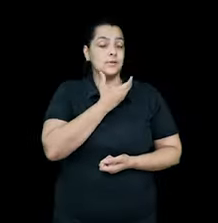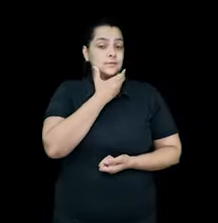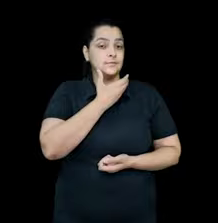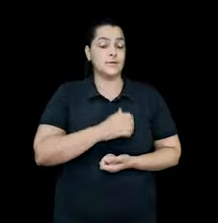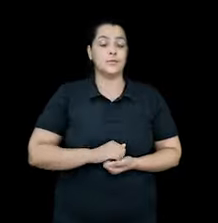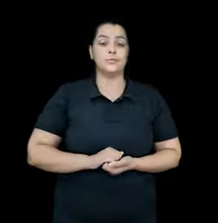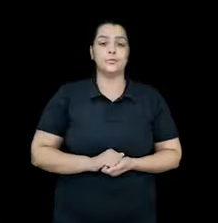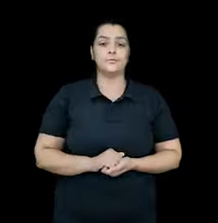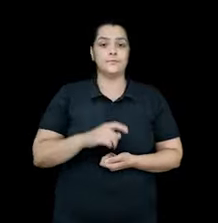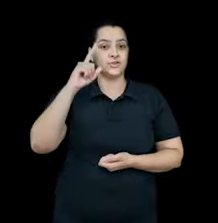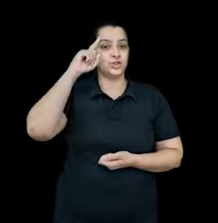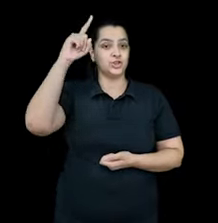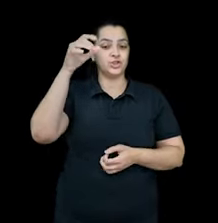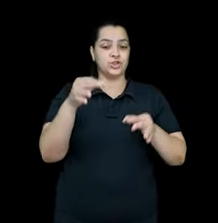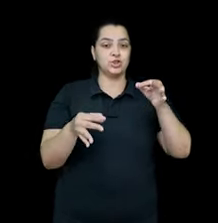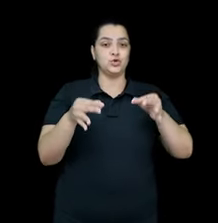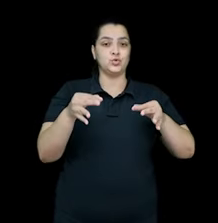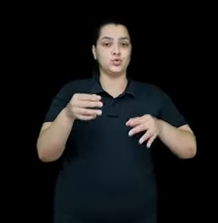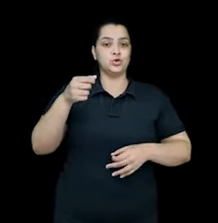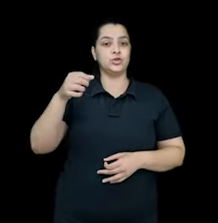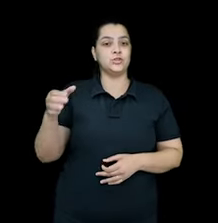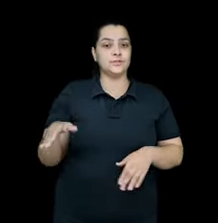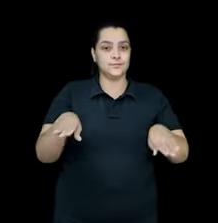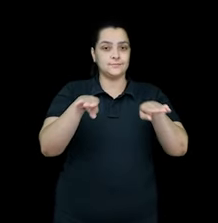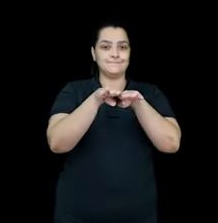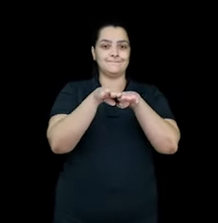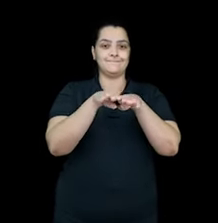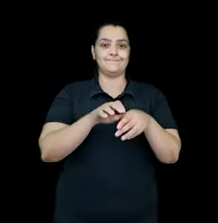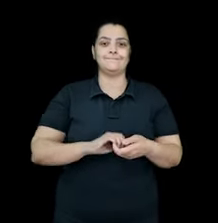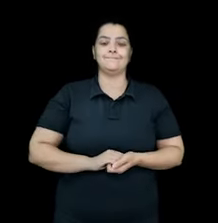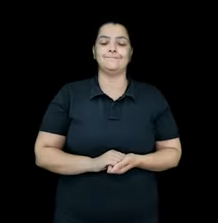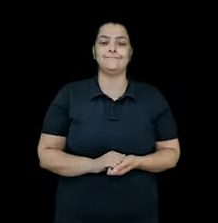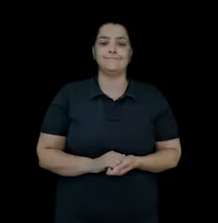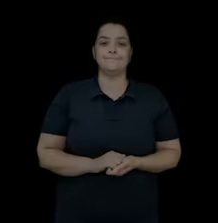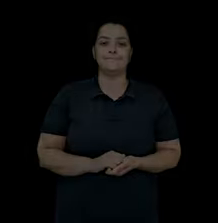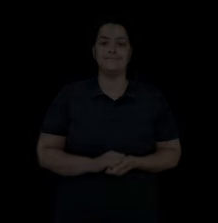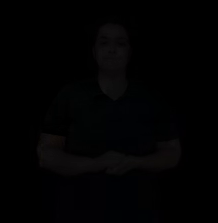8 de dezembro, dia da justiça.